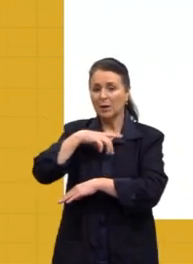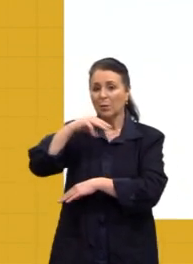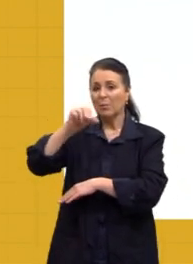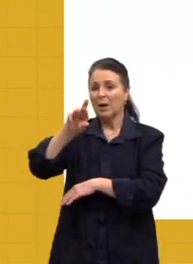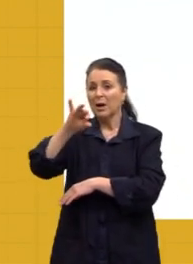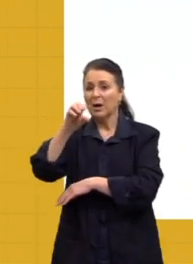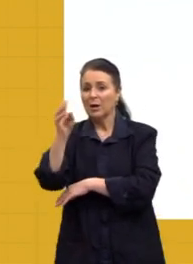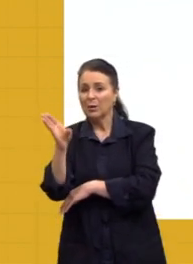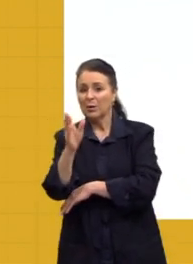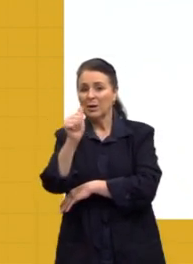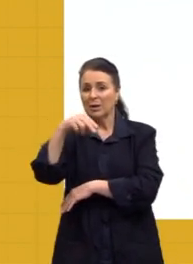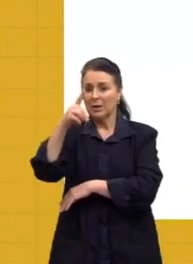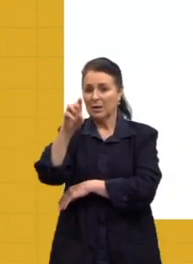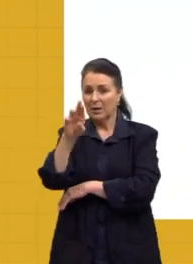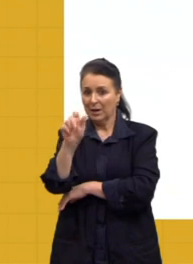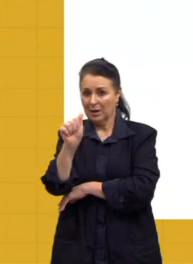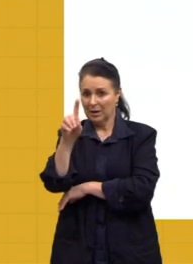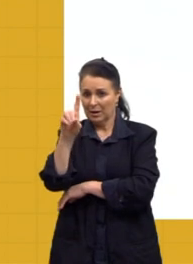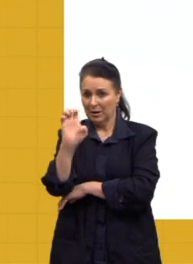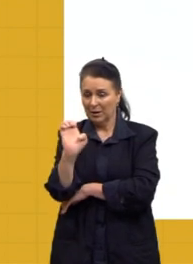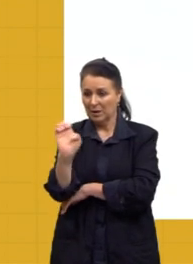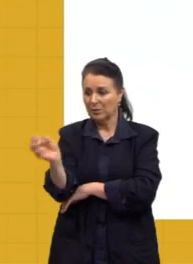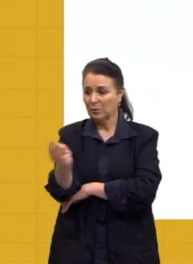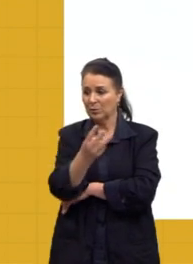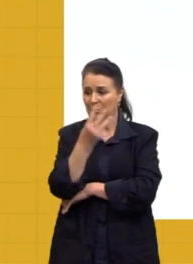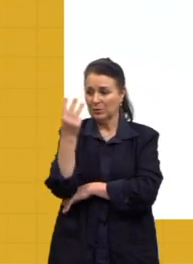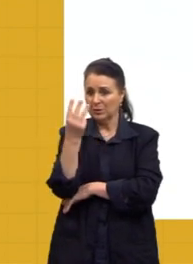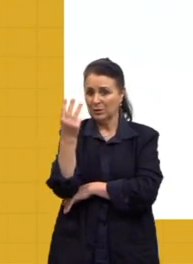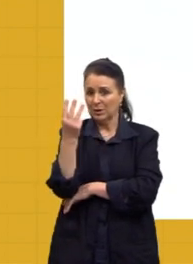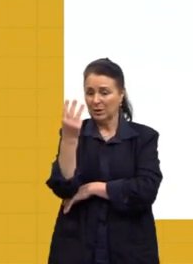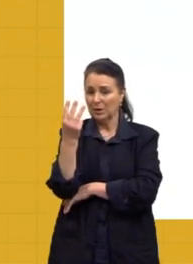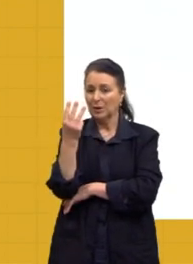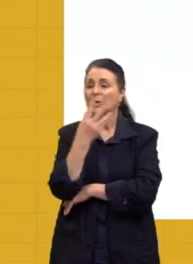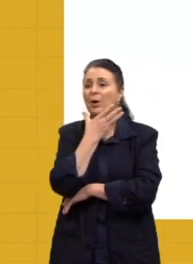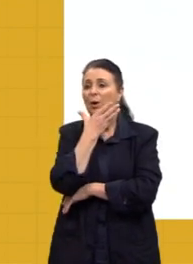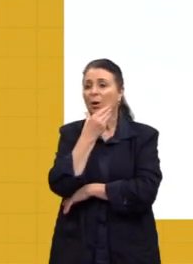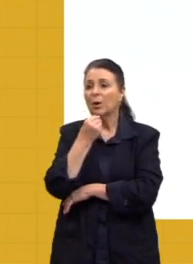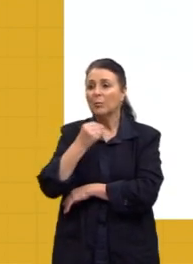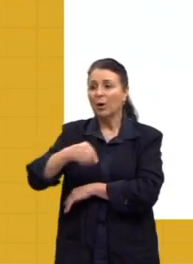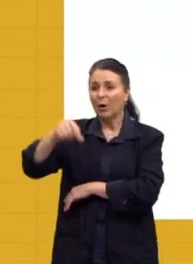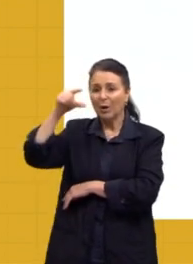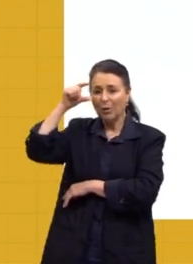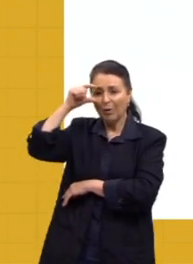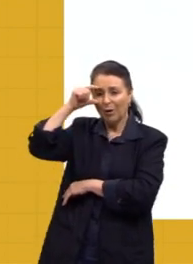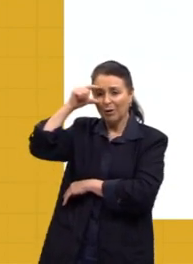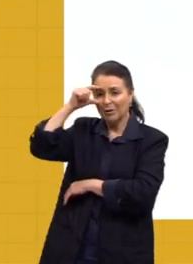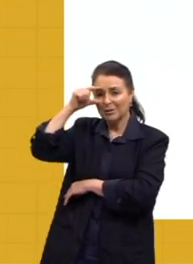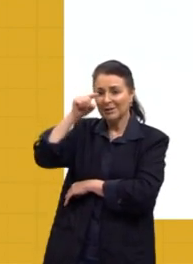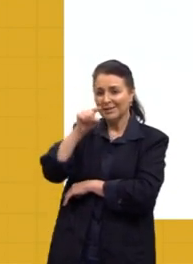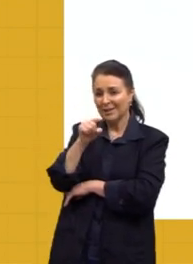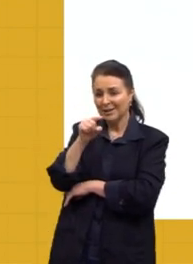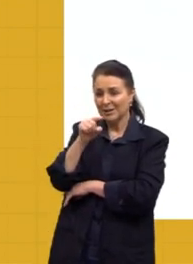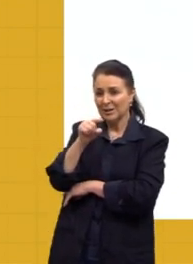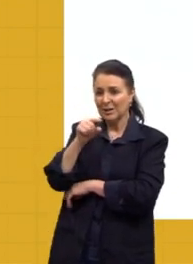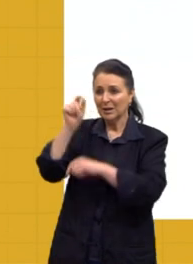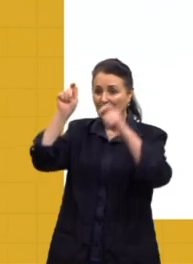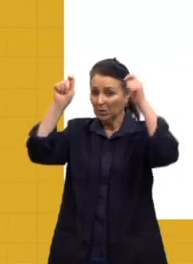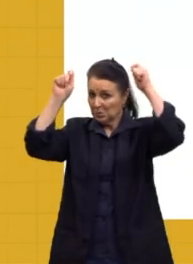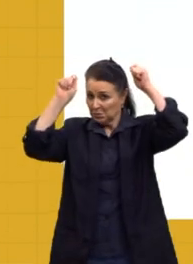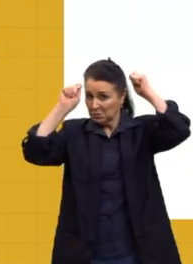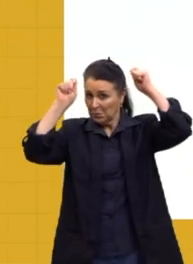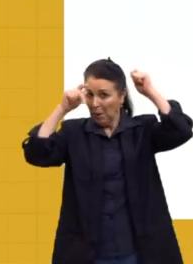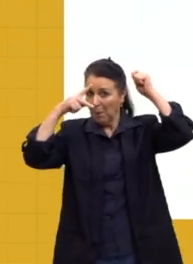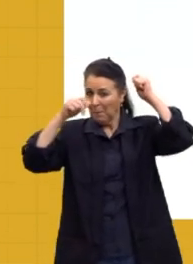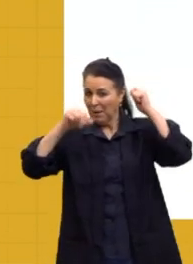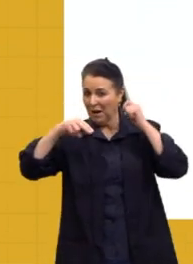temos a imagem deles, vemos esses três gatinhos, com esses óculos do Harry Potter, temos ali um de Chapeuzinho Panamá,